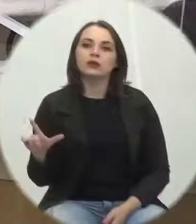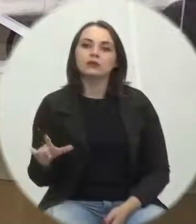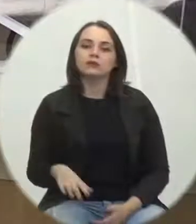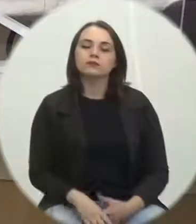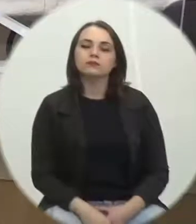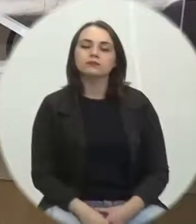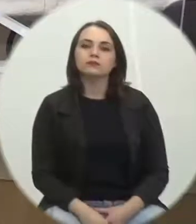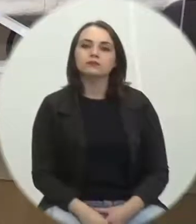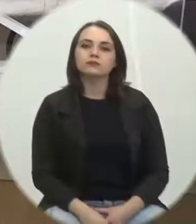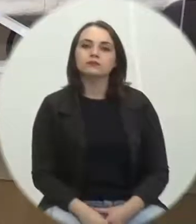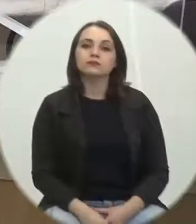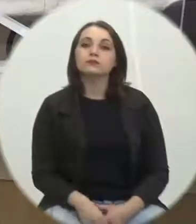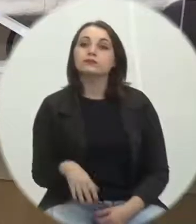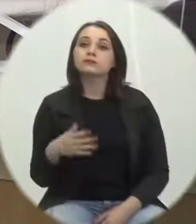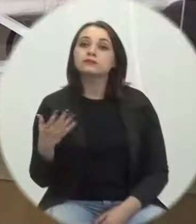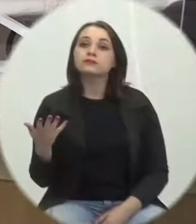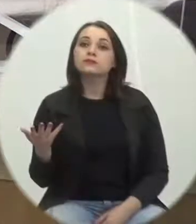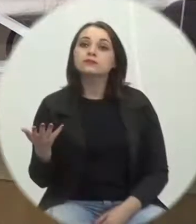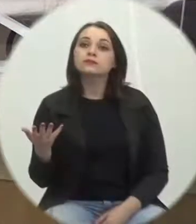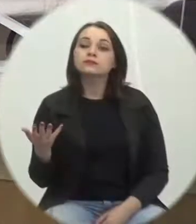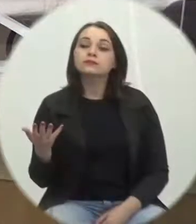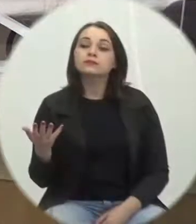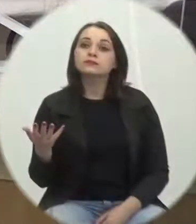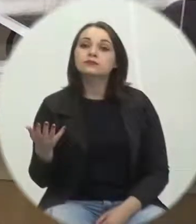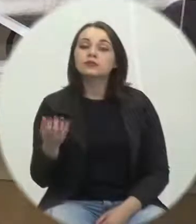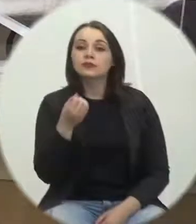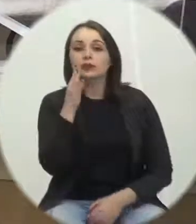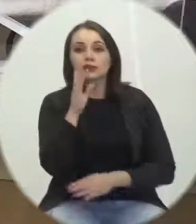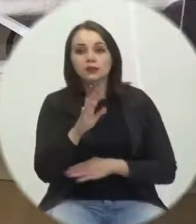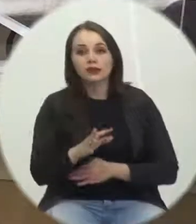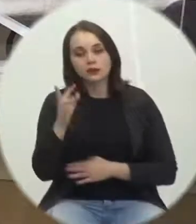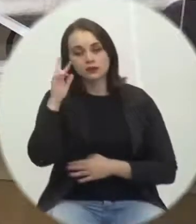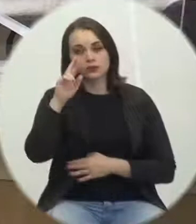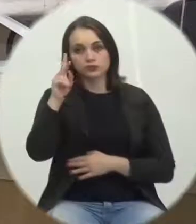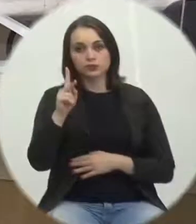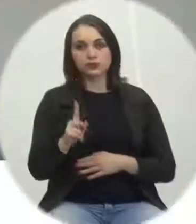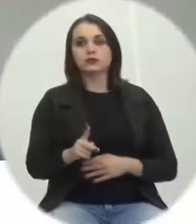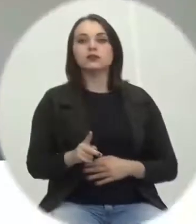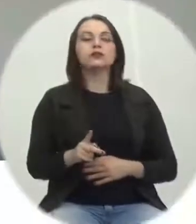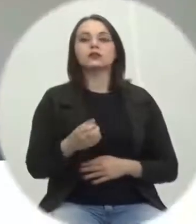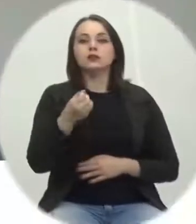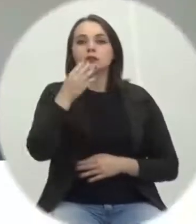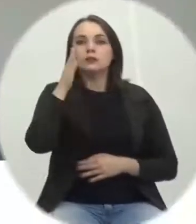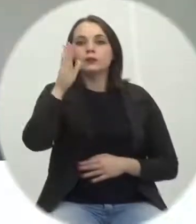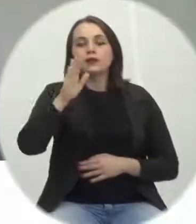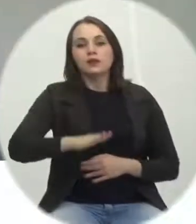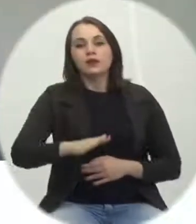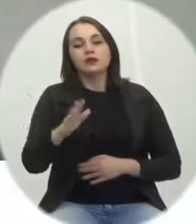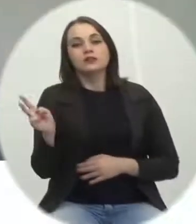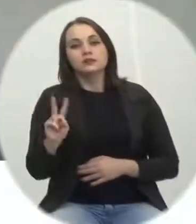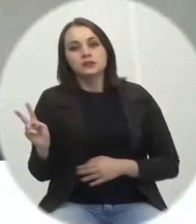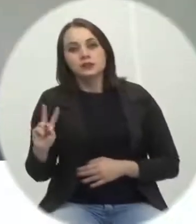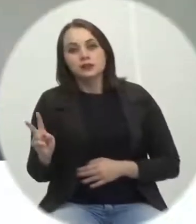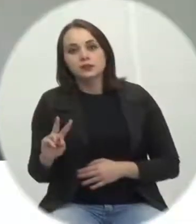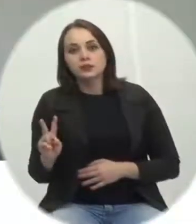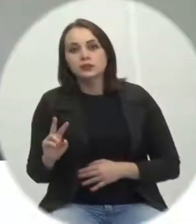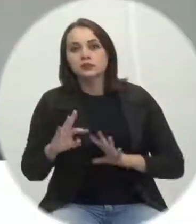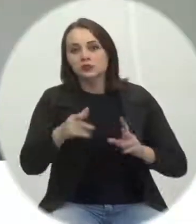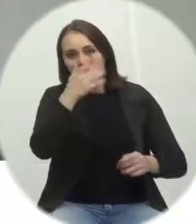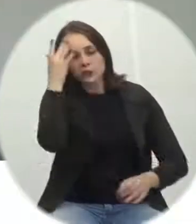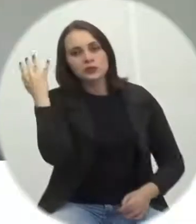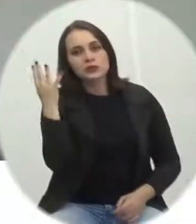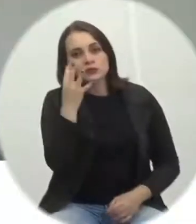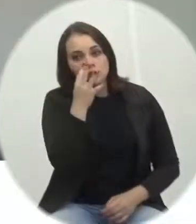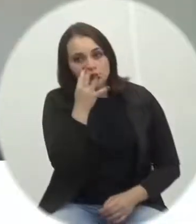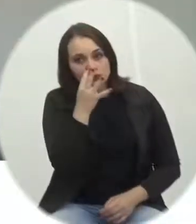Vereador Daniel Antunes. Boa tarde, senhor presidente. Boa tarde demais vereadores e todos que nos assistem de